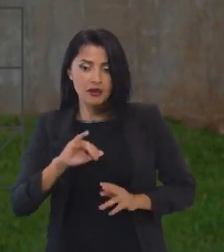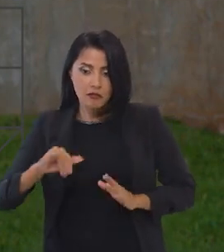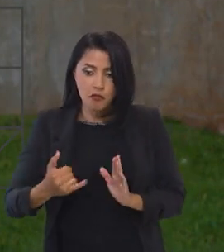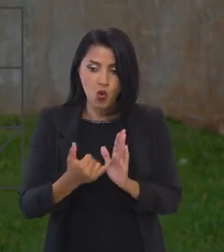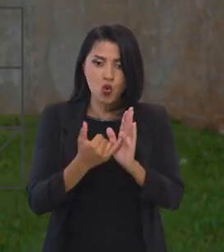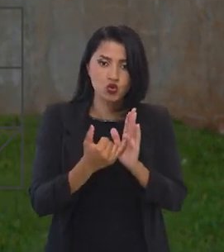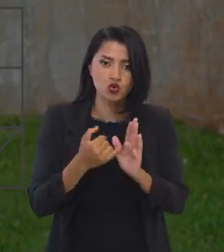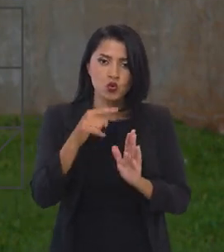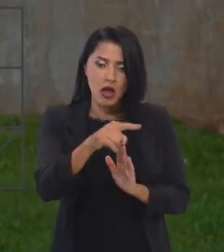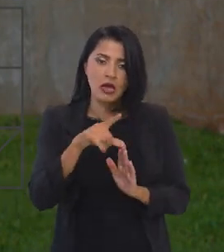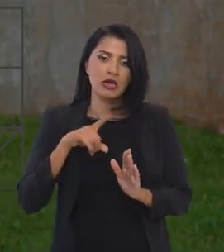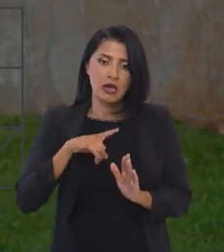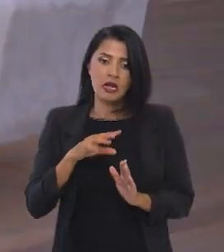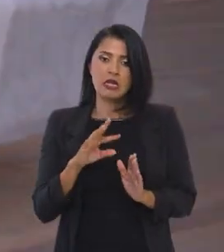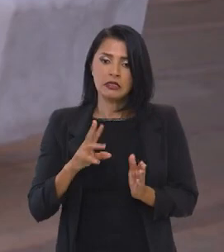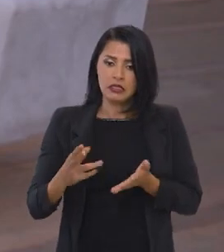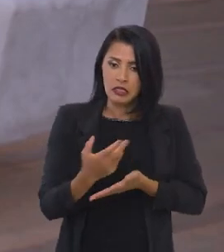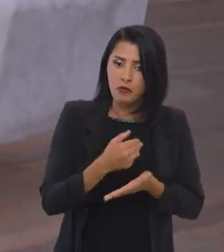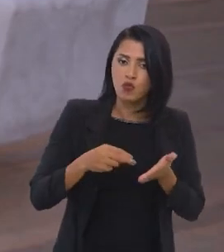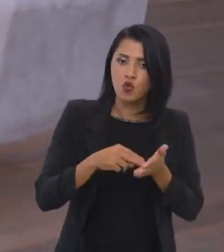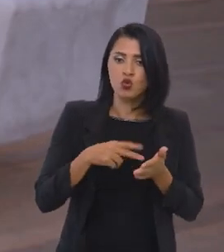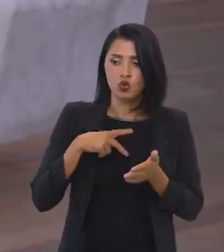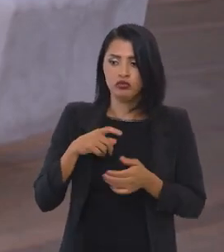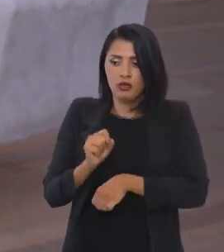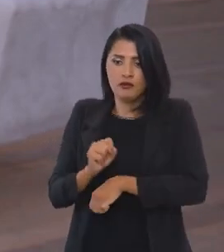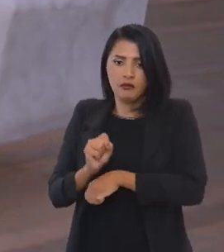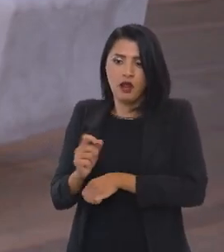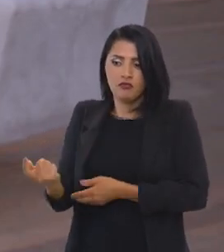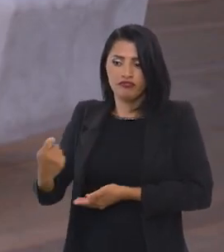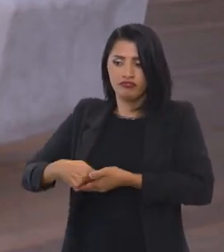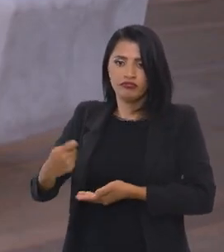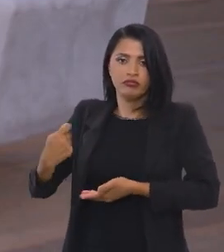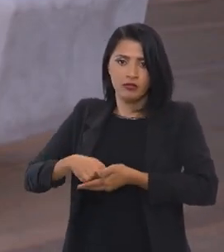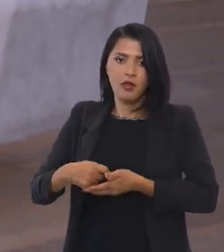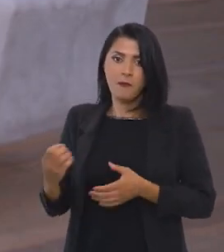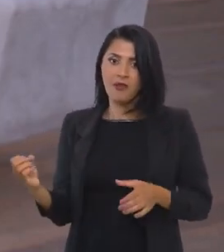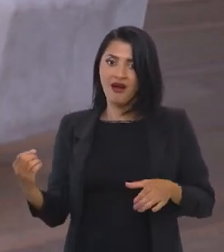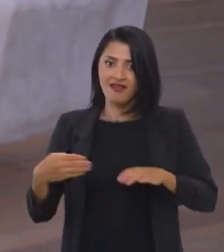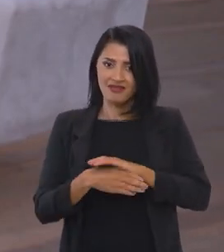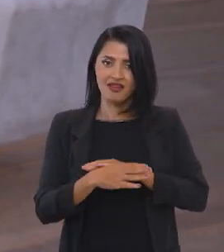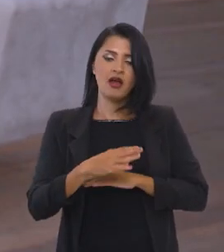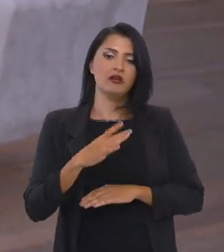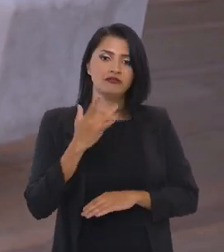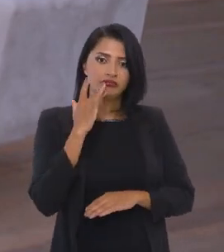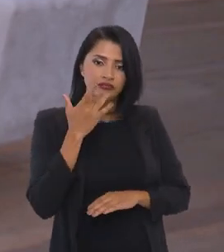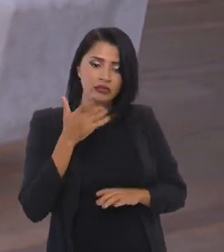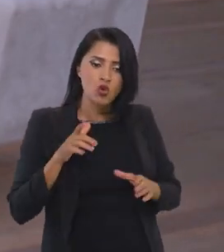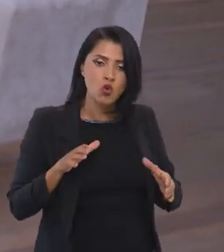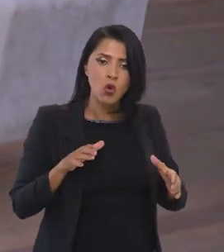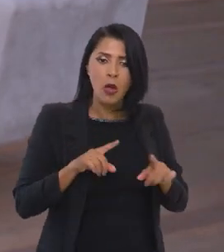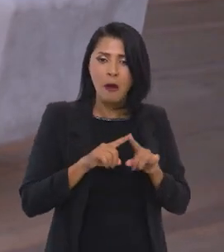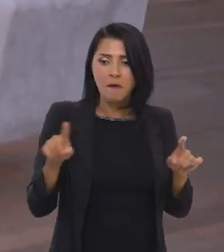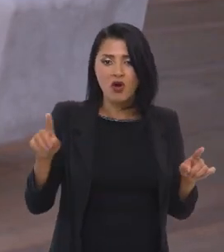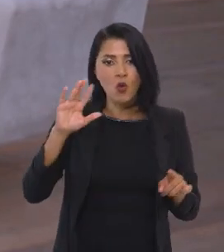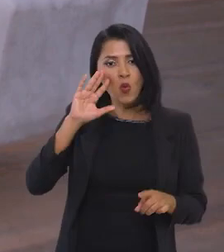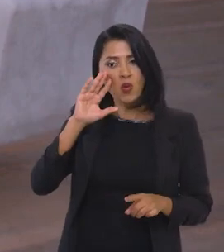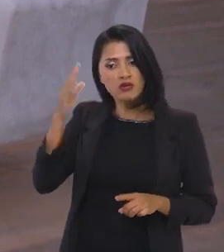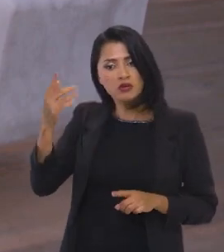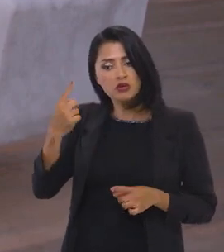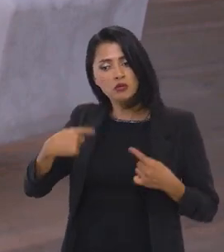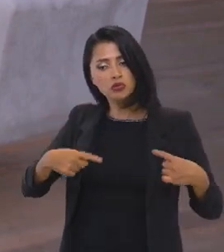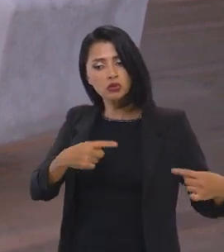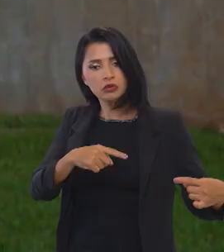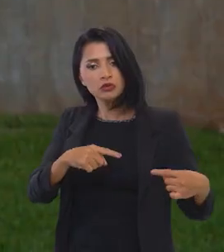aquele tributo estava sendo, era devido e estava sendo esperado de ingressar nos cofres públicos, mas por uma